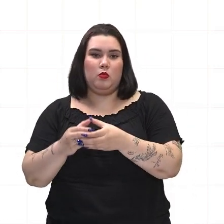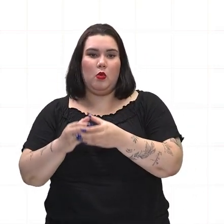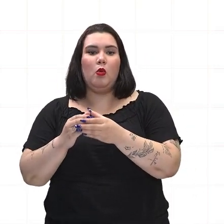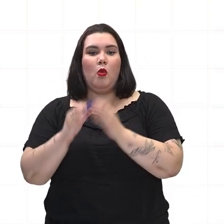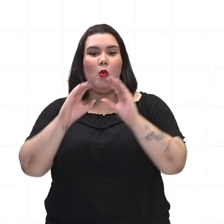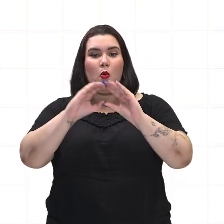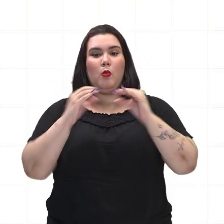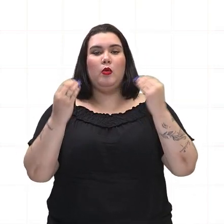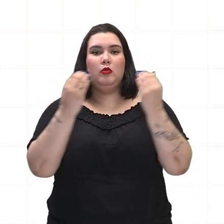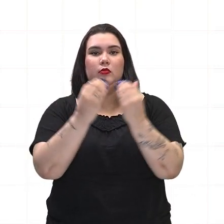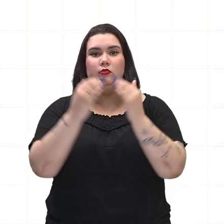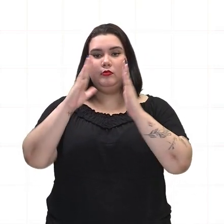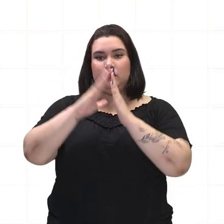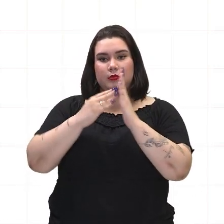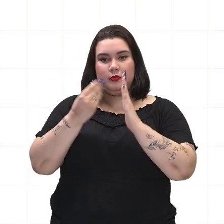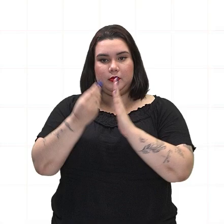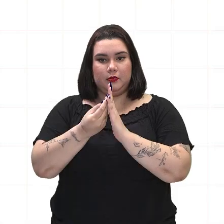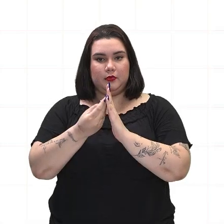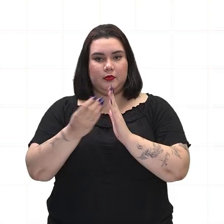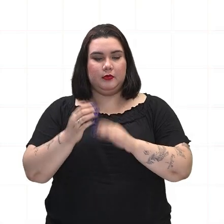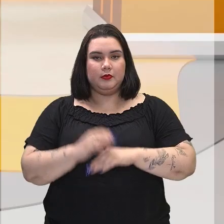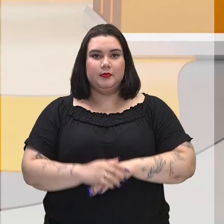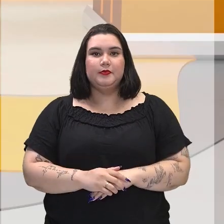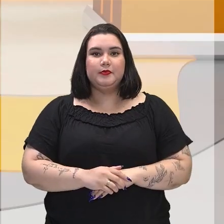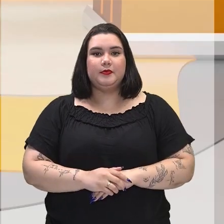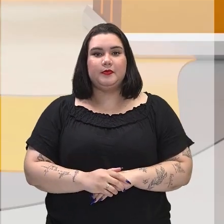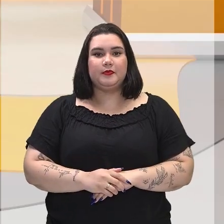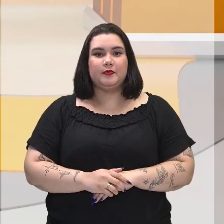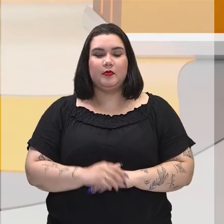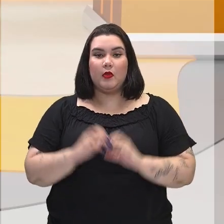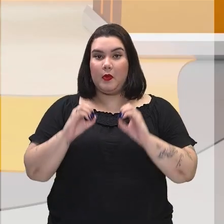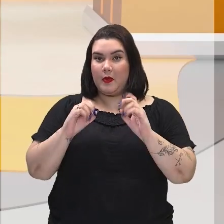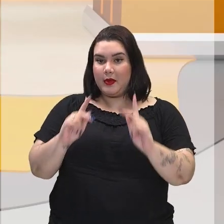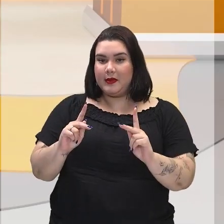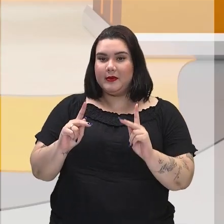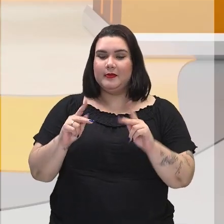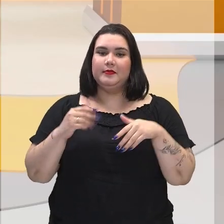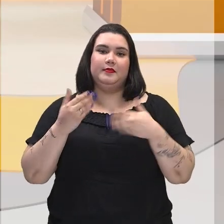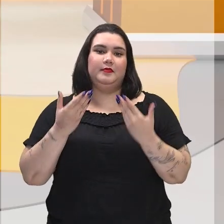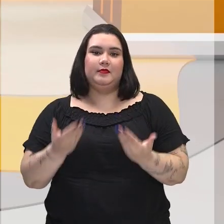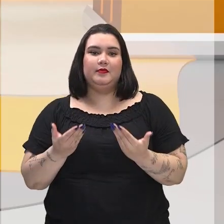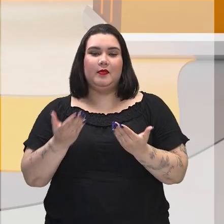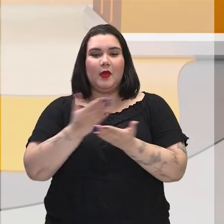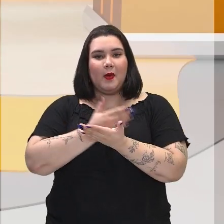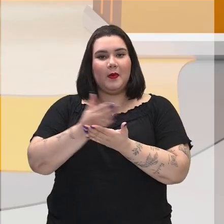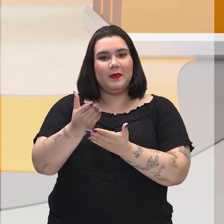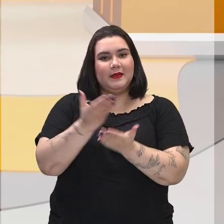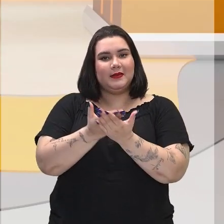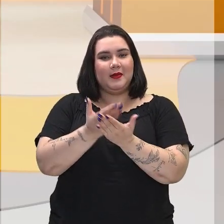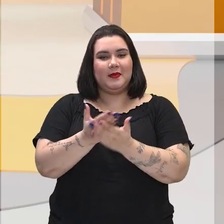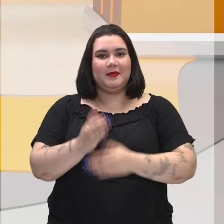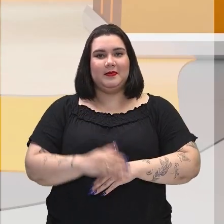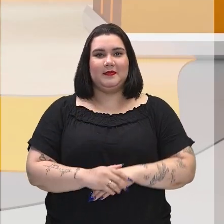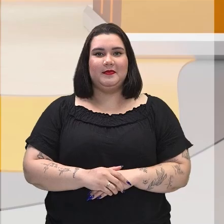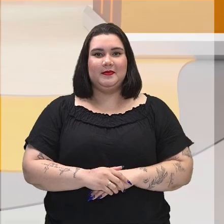comunidade remanescente quilombola. Então, meus queridos, vamos iniciar nossa aula?